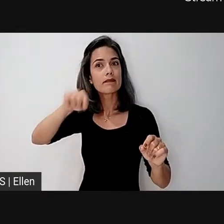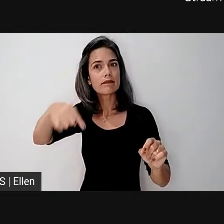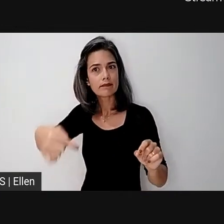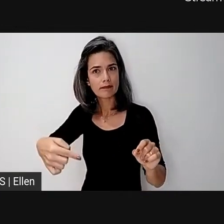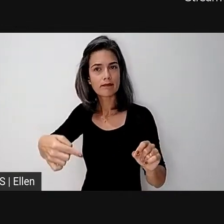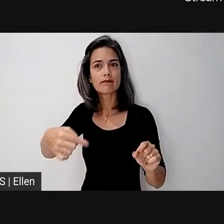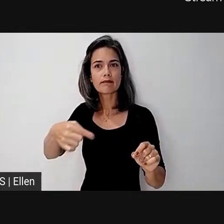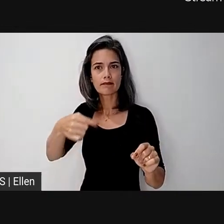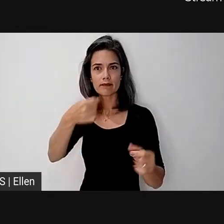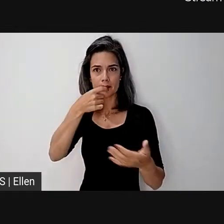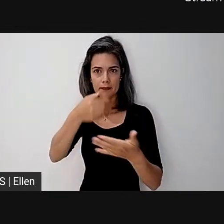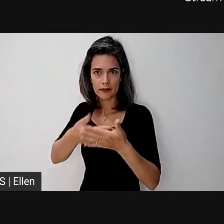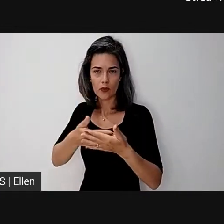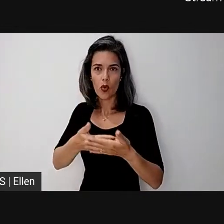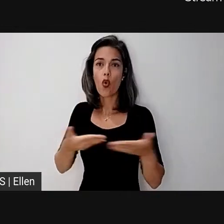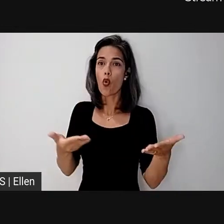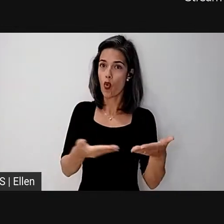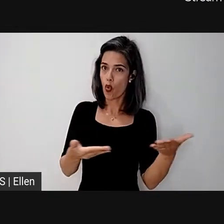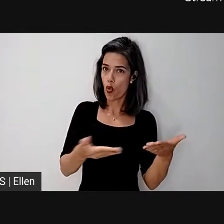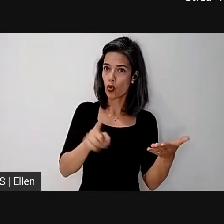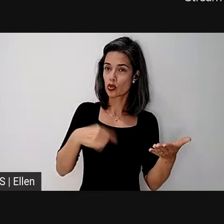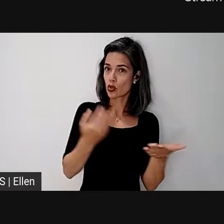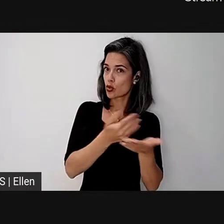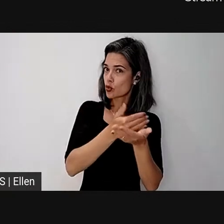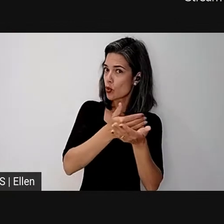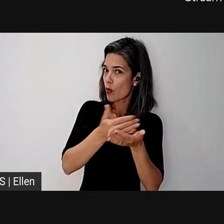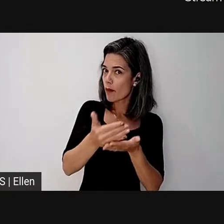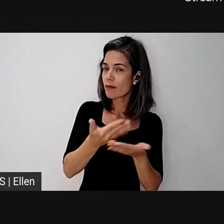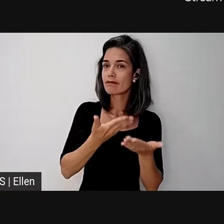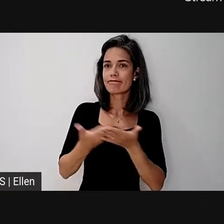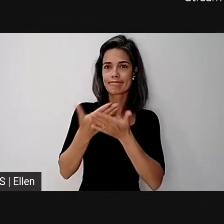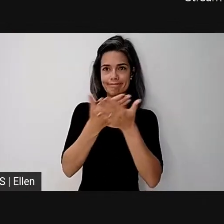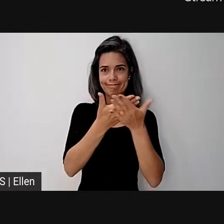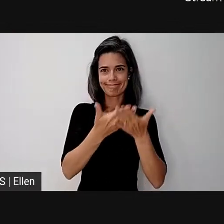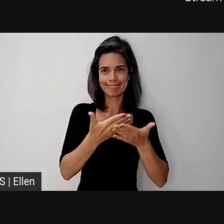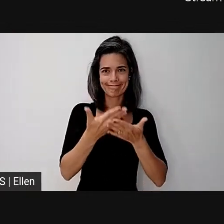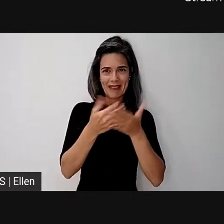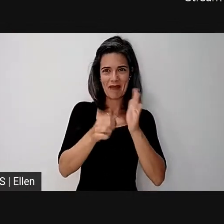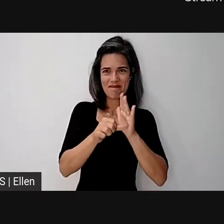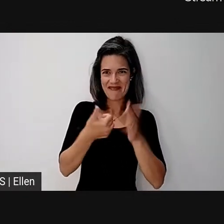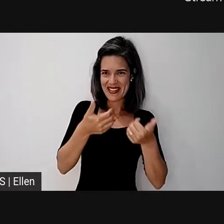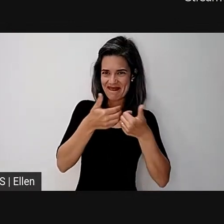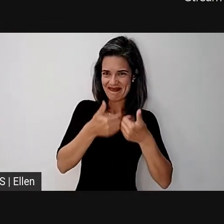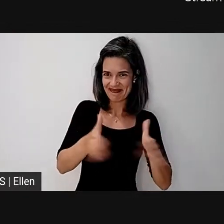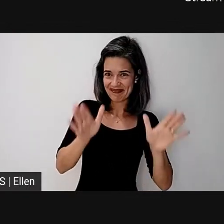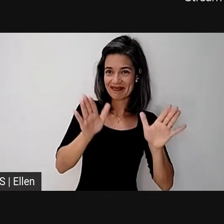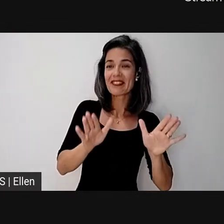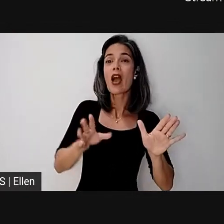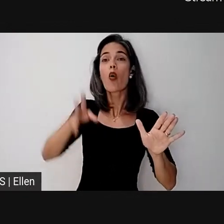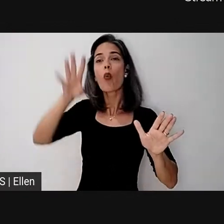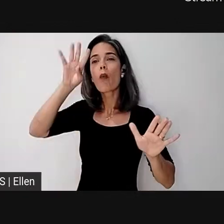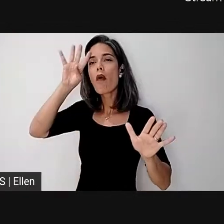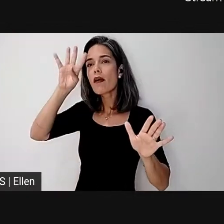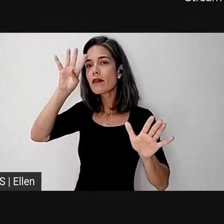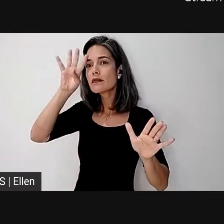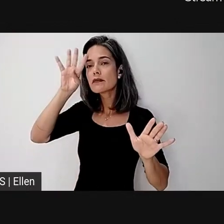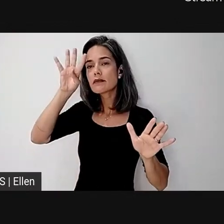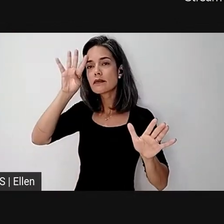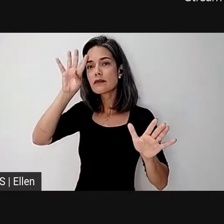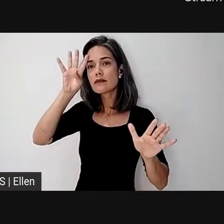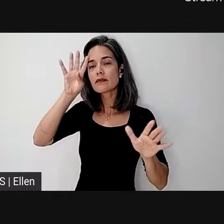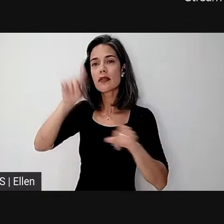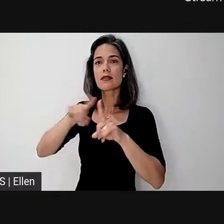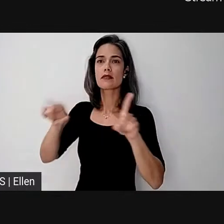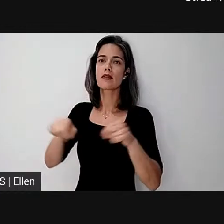Hoje nós estamos começando com a aula inaugural e na quarta-feira a sala